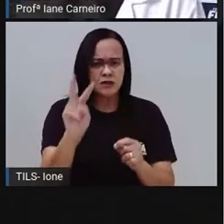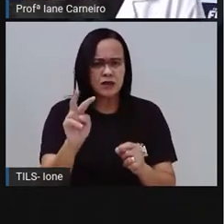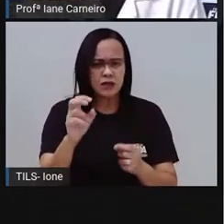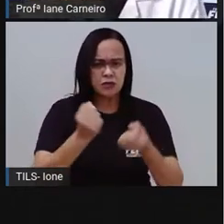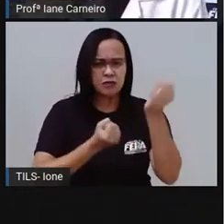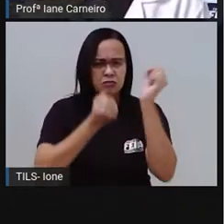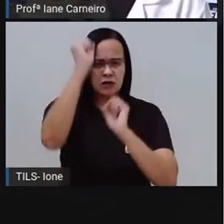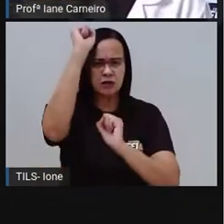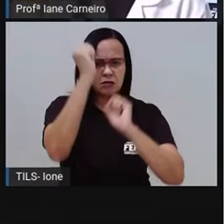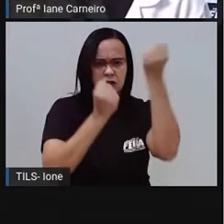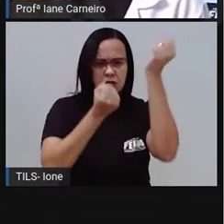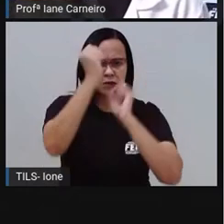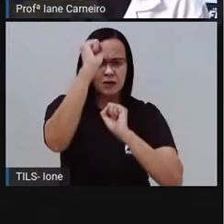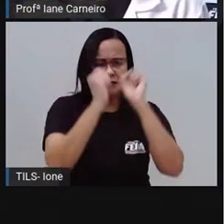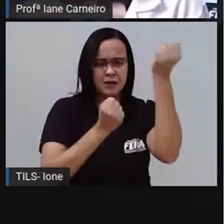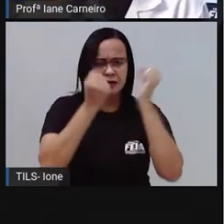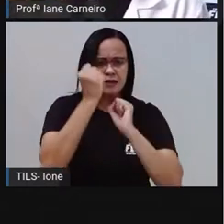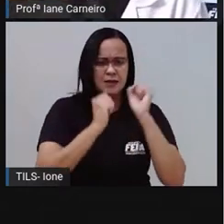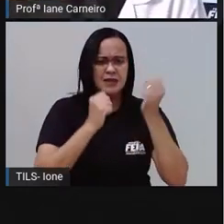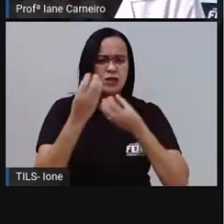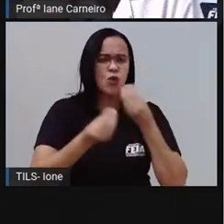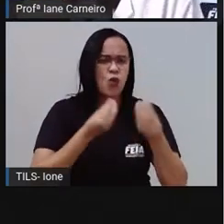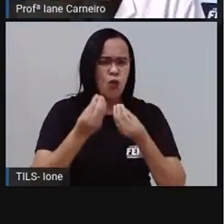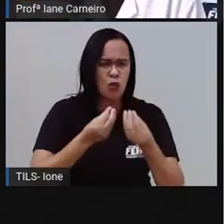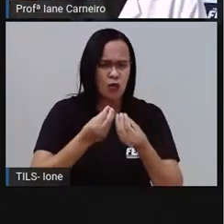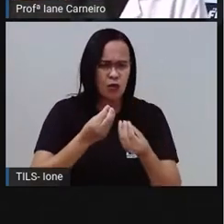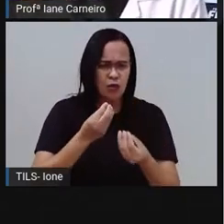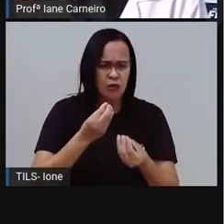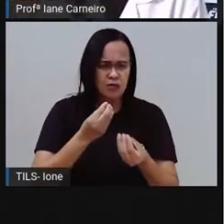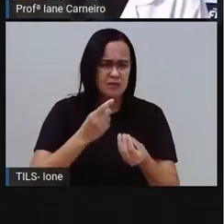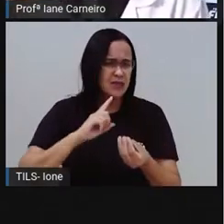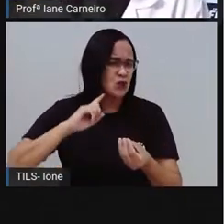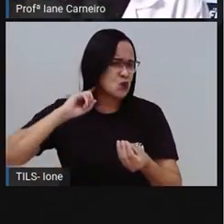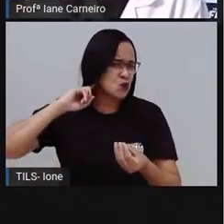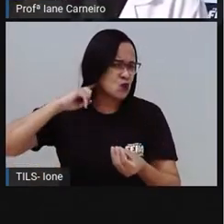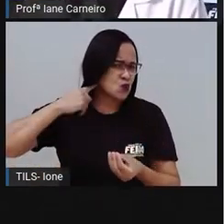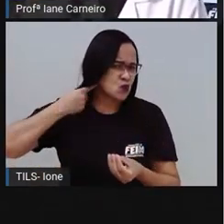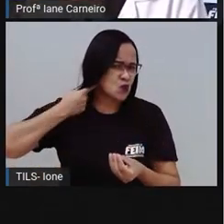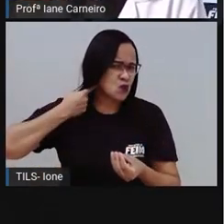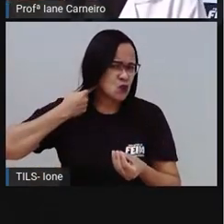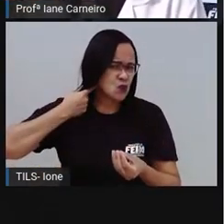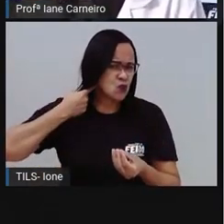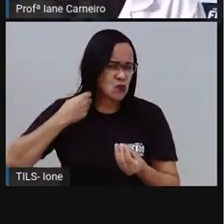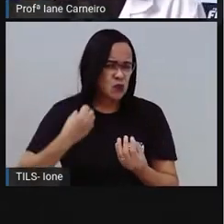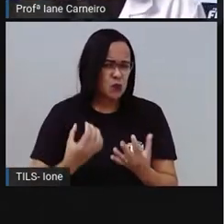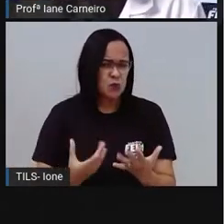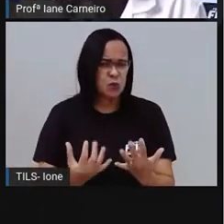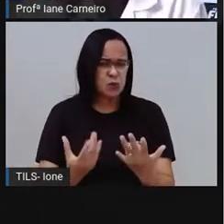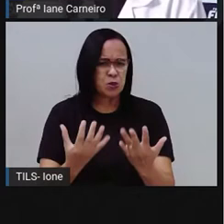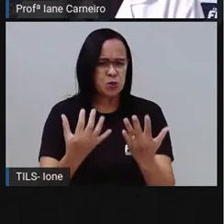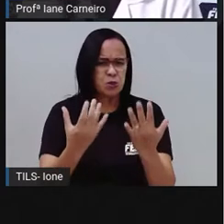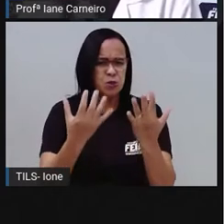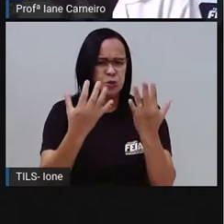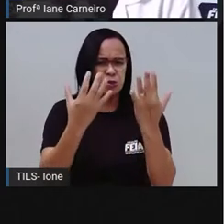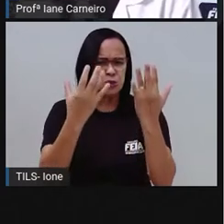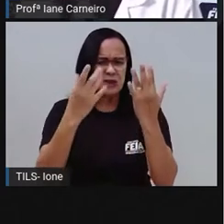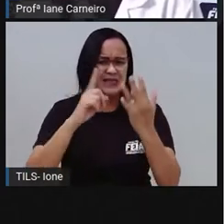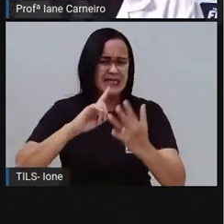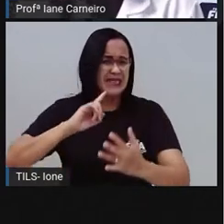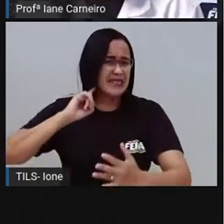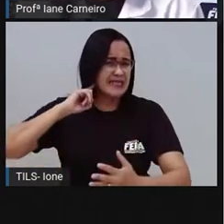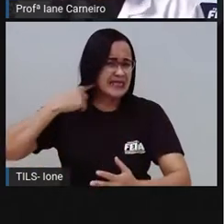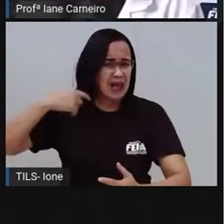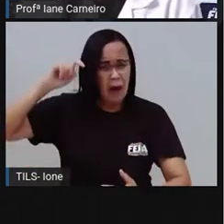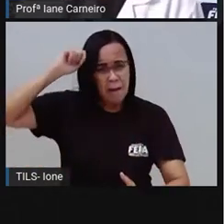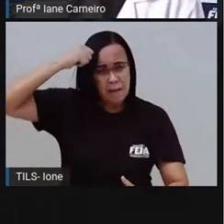jogando também uma fumaça, né? Que também não é... Está poluindo o ambiente de outra forma, né? E